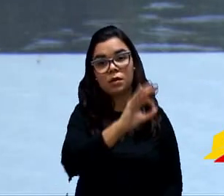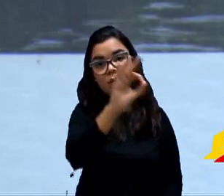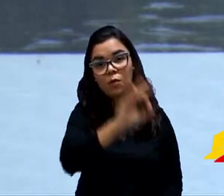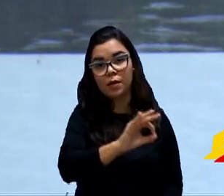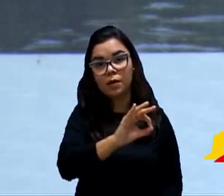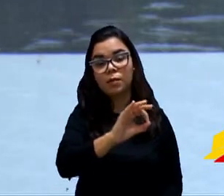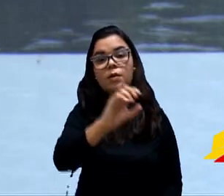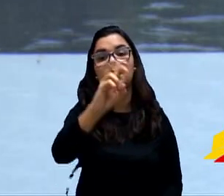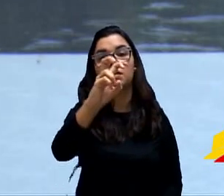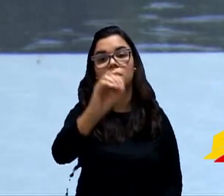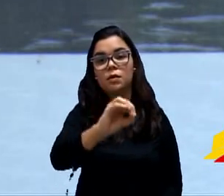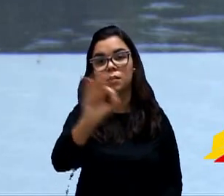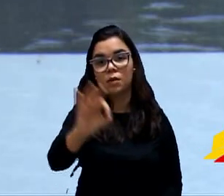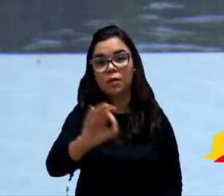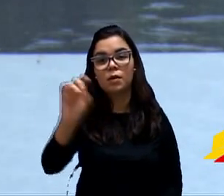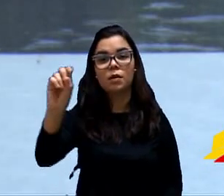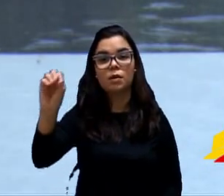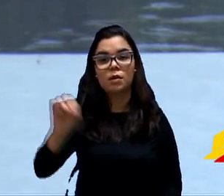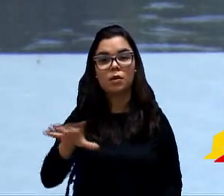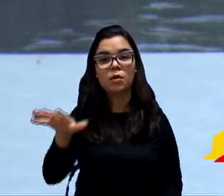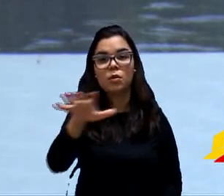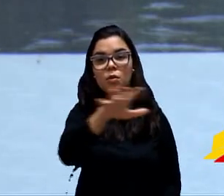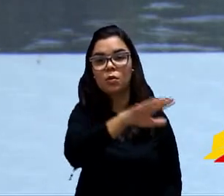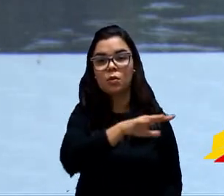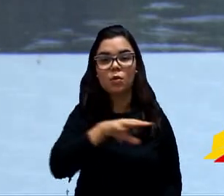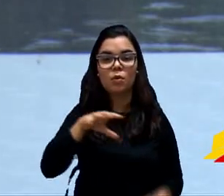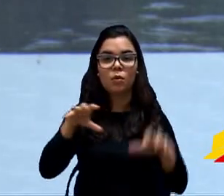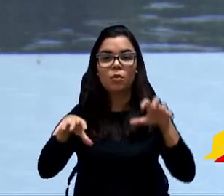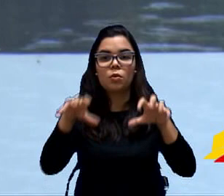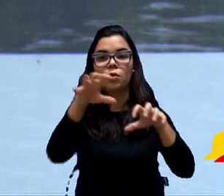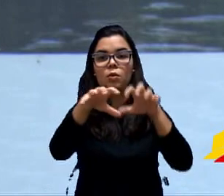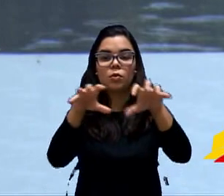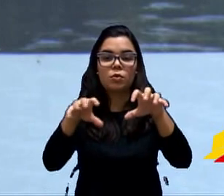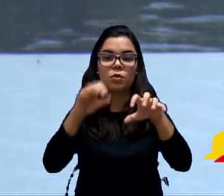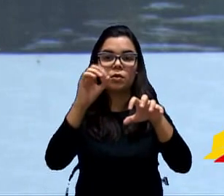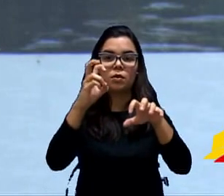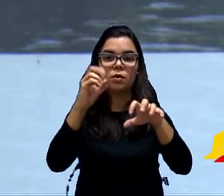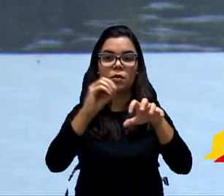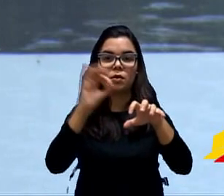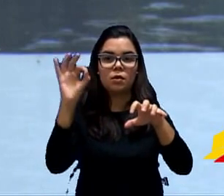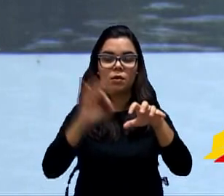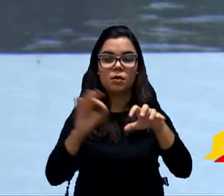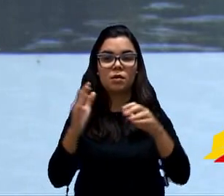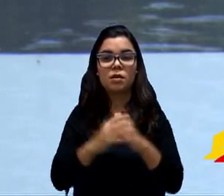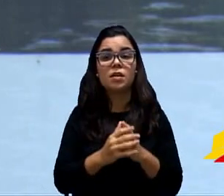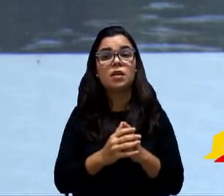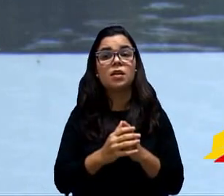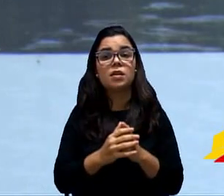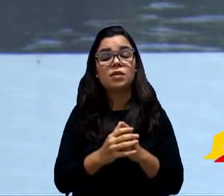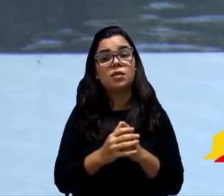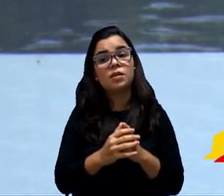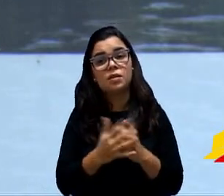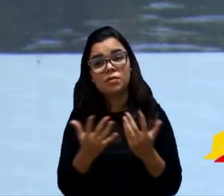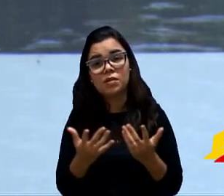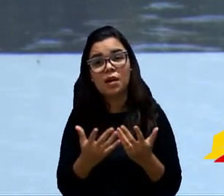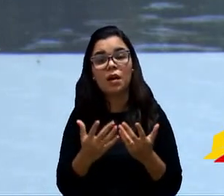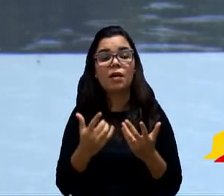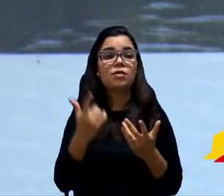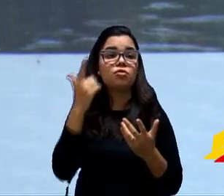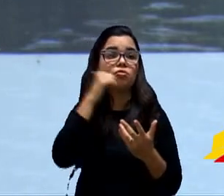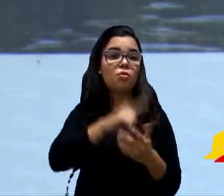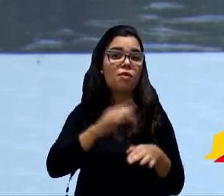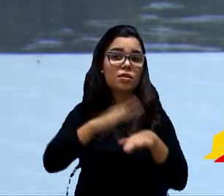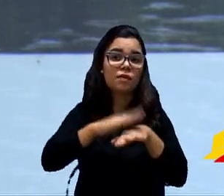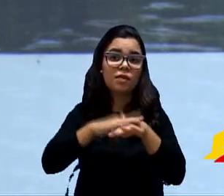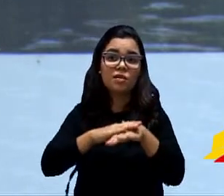condomínios, com esses núcleos habitacionais, porque são núcleos habitacionais extremamente carentes. Eles não têm